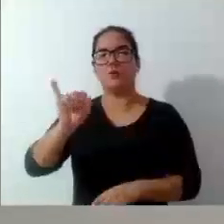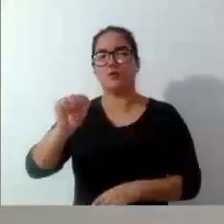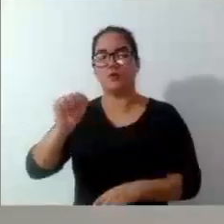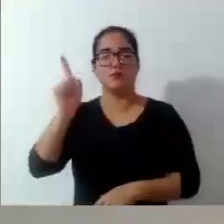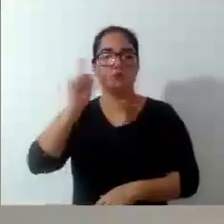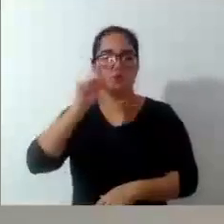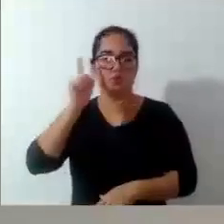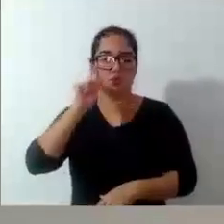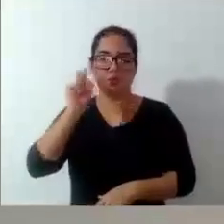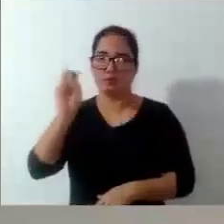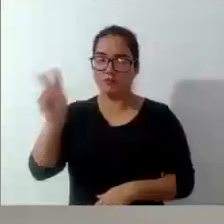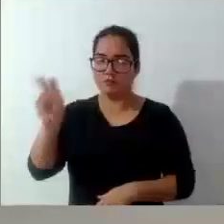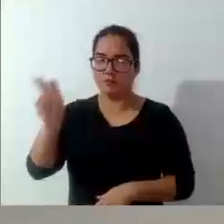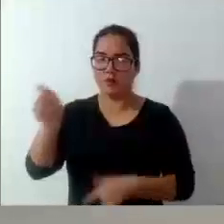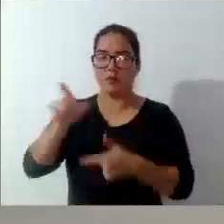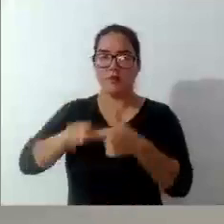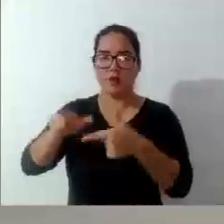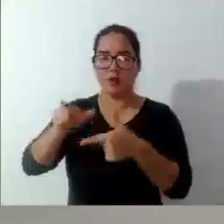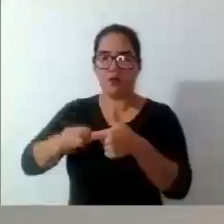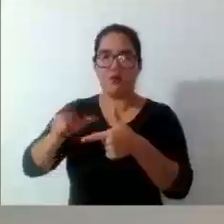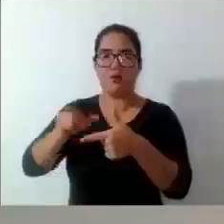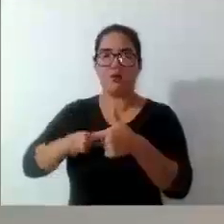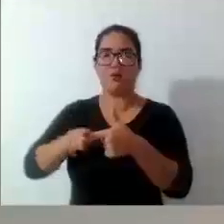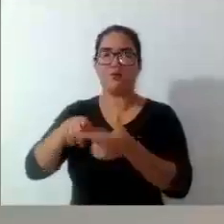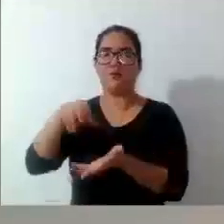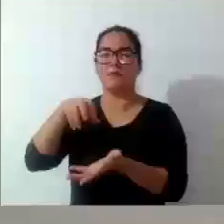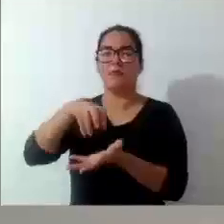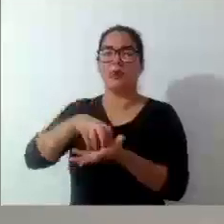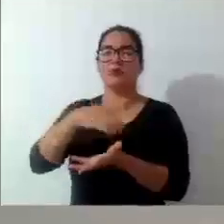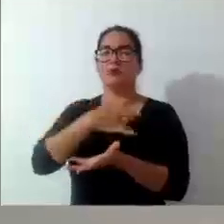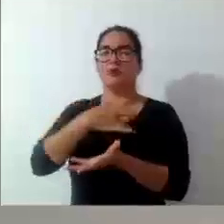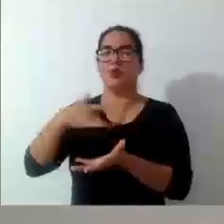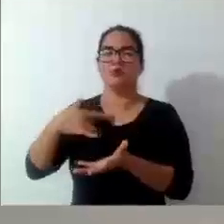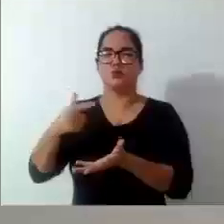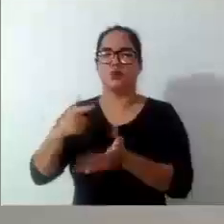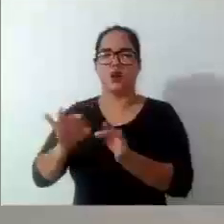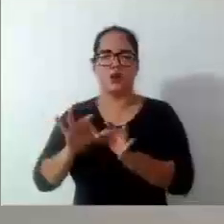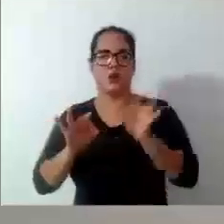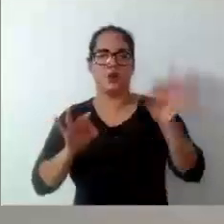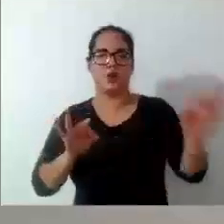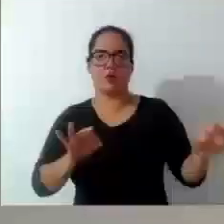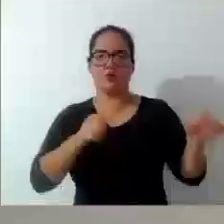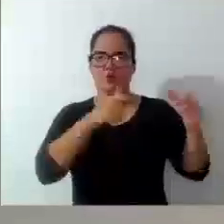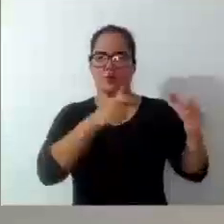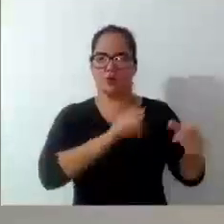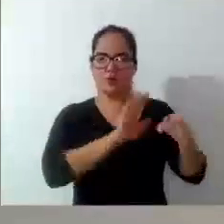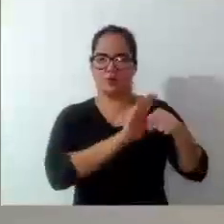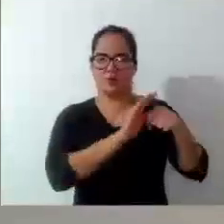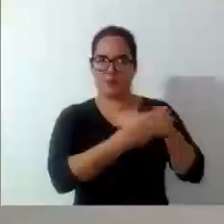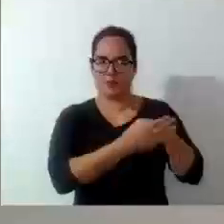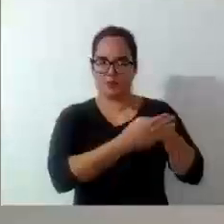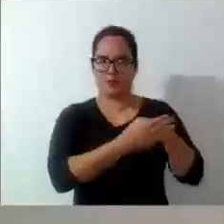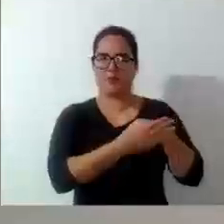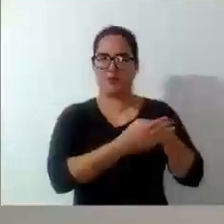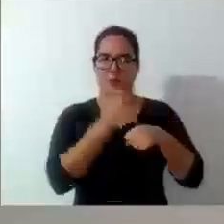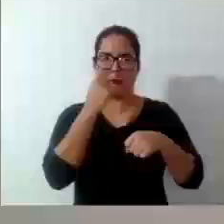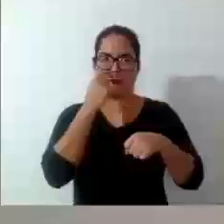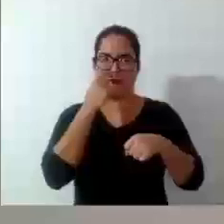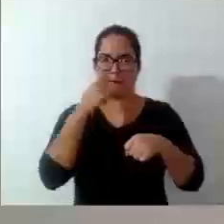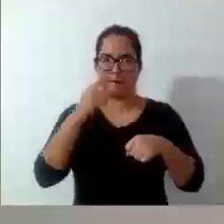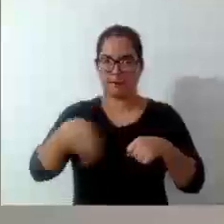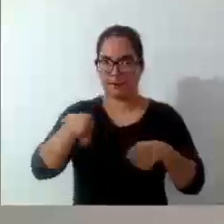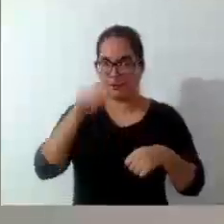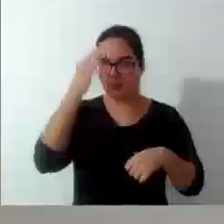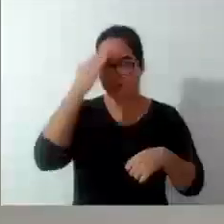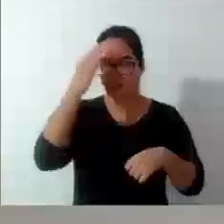a dificuldade de ter que ir no seu posto de saúde, que é no bairro de Santa Catarina. Os senhores aqui sabem. E aqueles que não têm um meio de